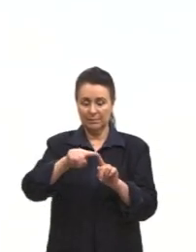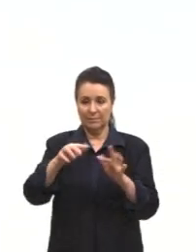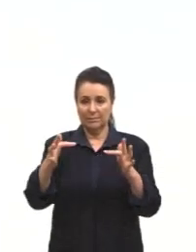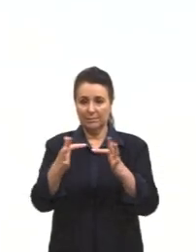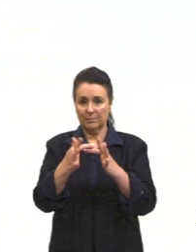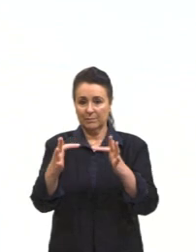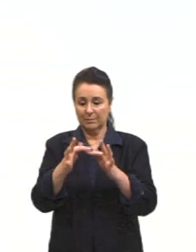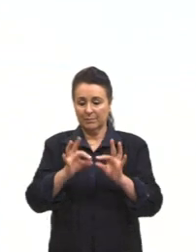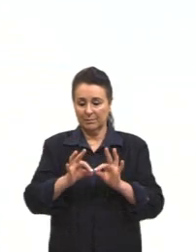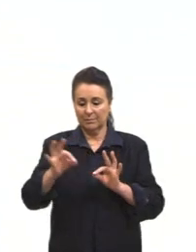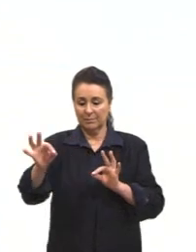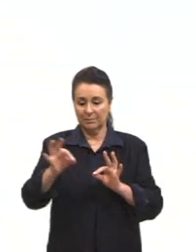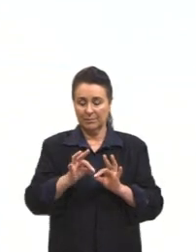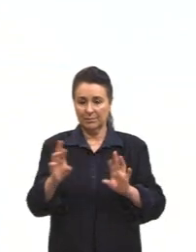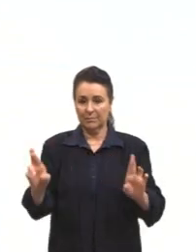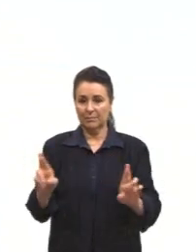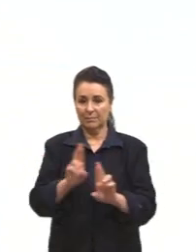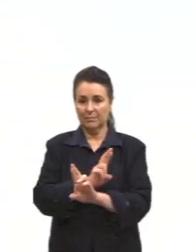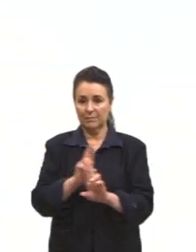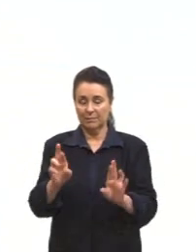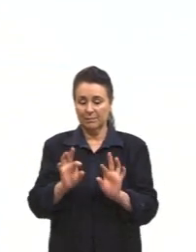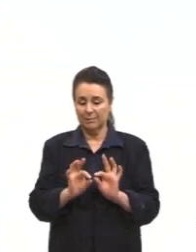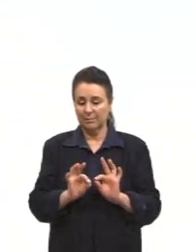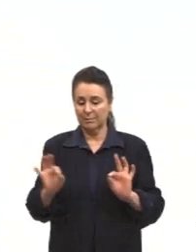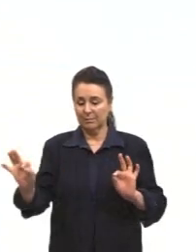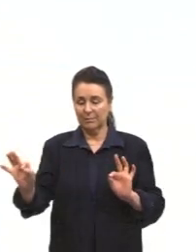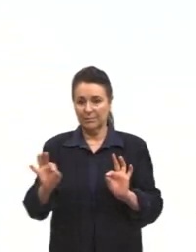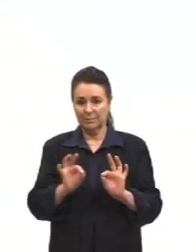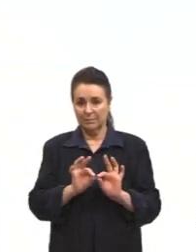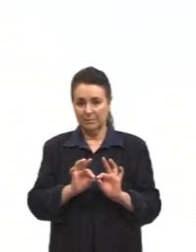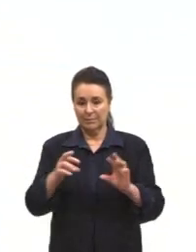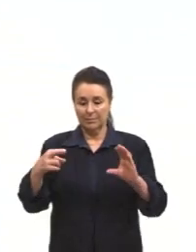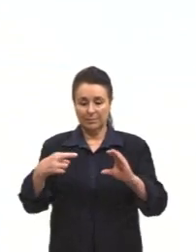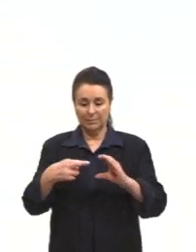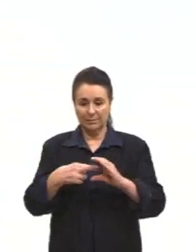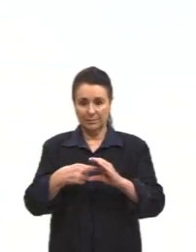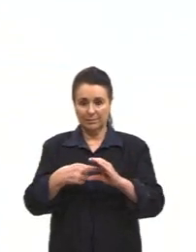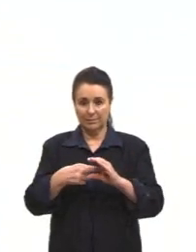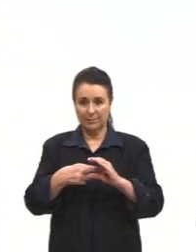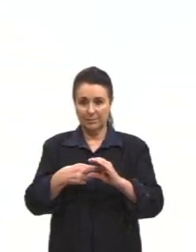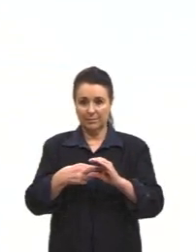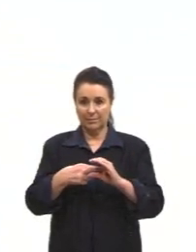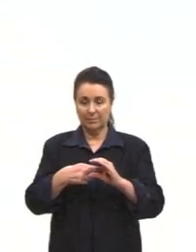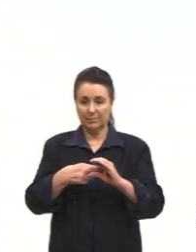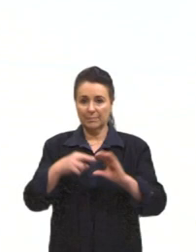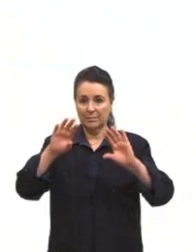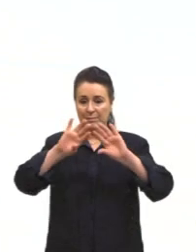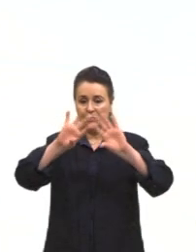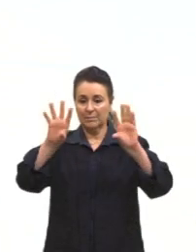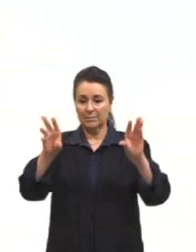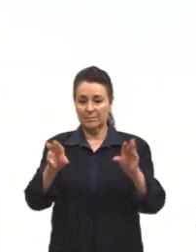distância, aquela relação na distância com o raio, né? Esse resuminho é interessante vocês